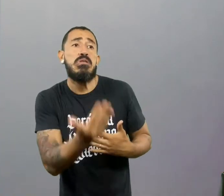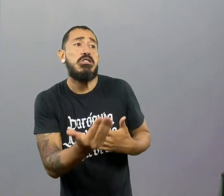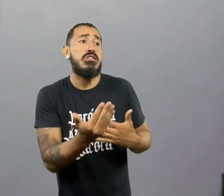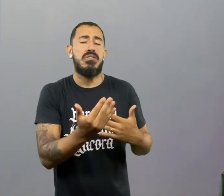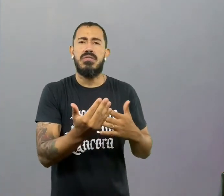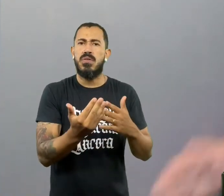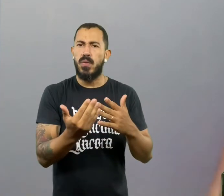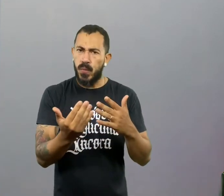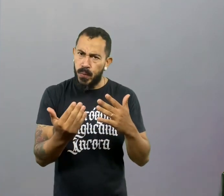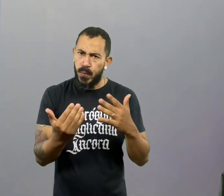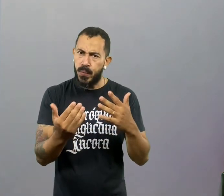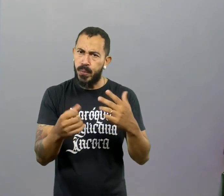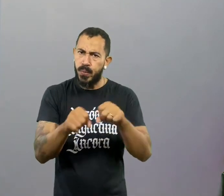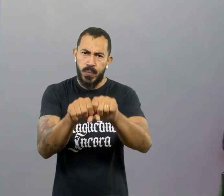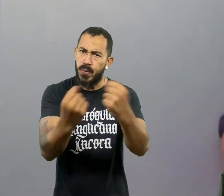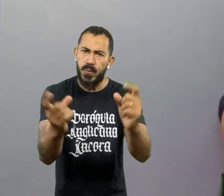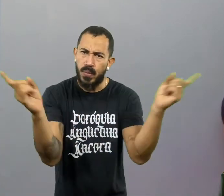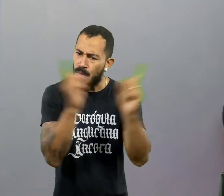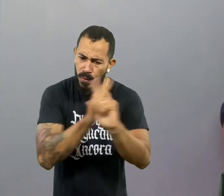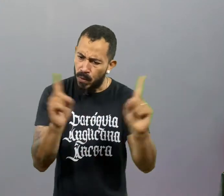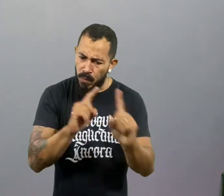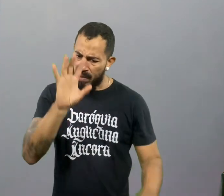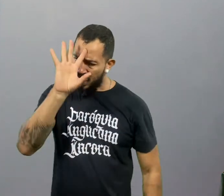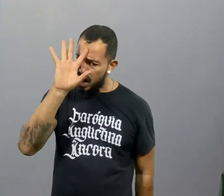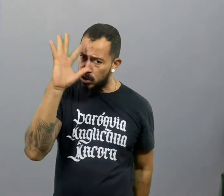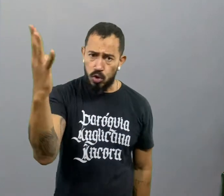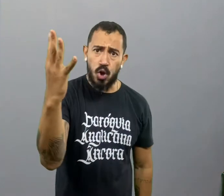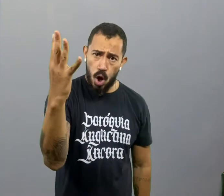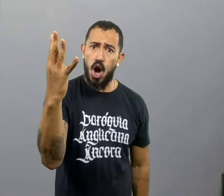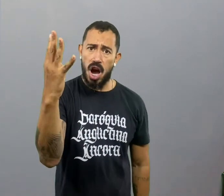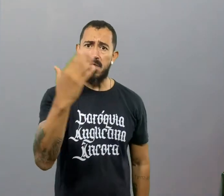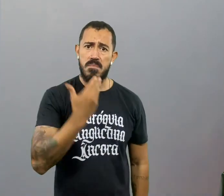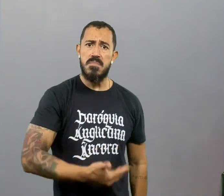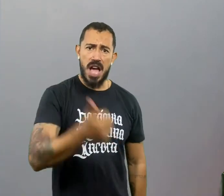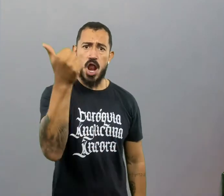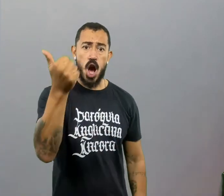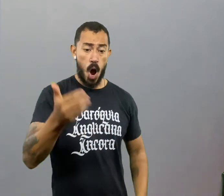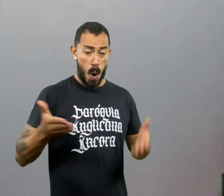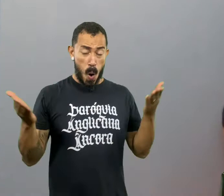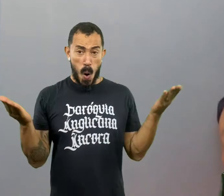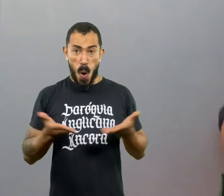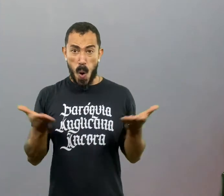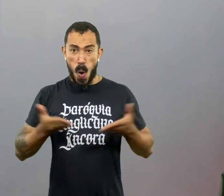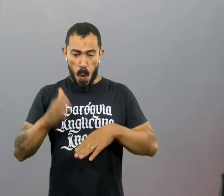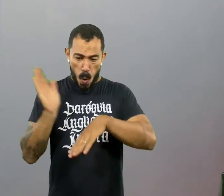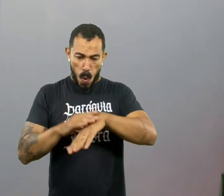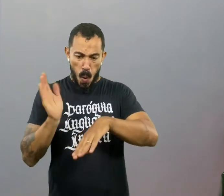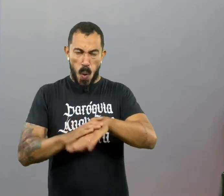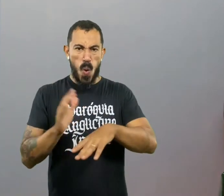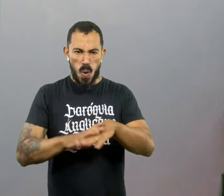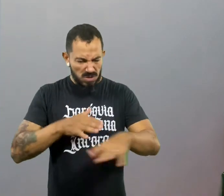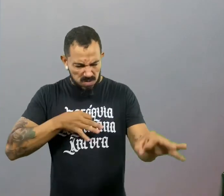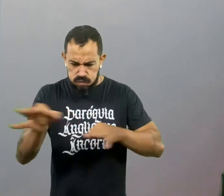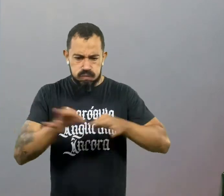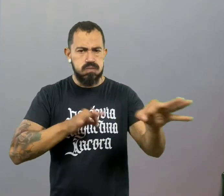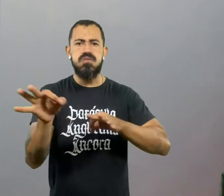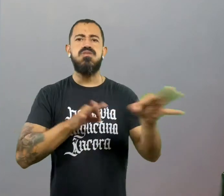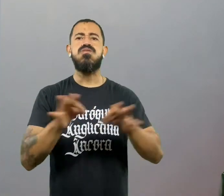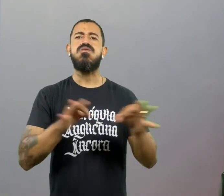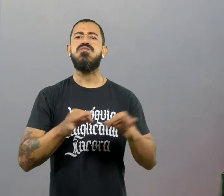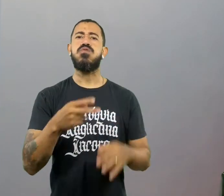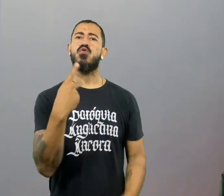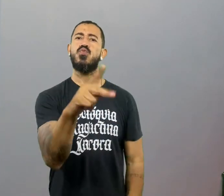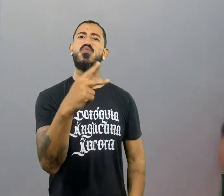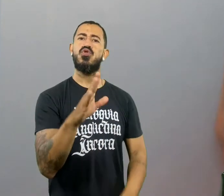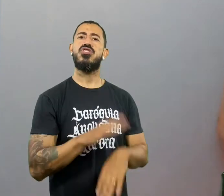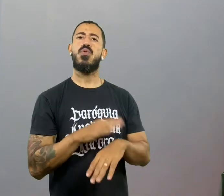Sabe? Abandone isso. Você é uma pessoa de decisão comece hoje ainda a executar as coisas que você já planejou junto com Deus.